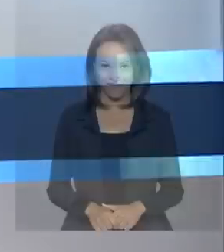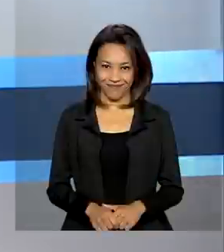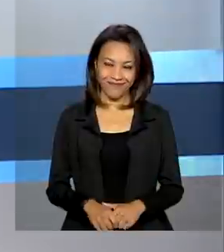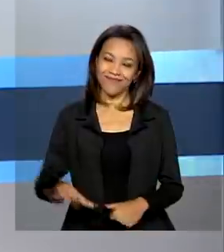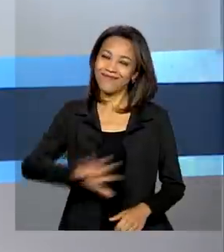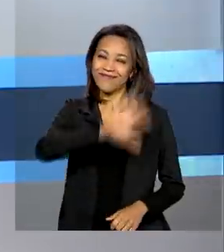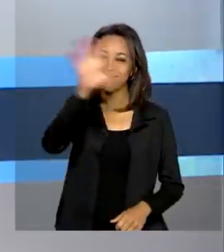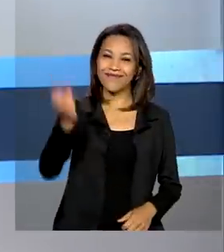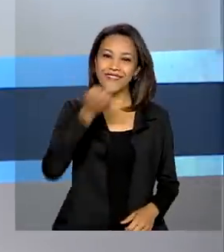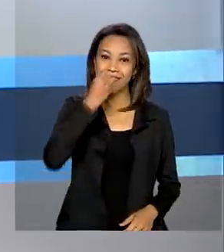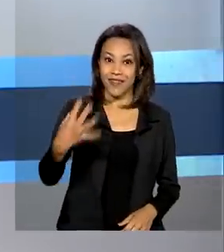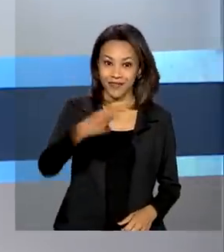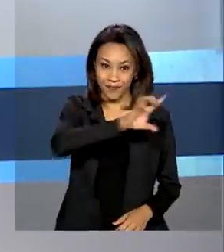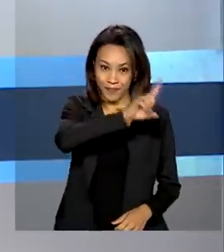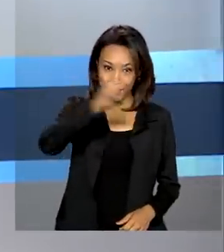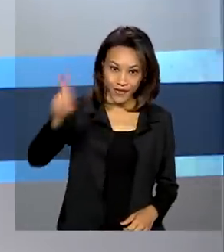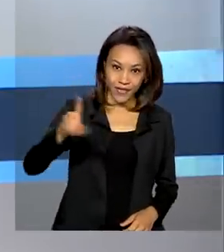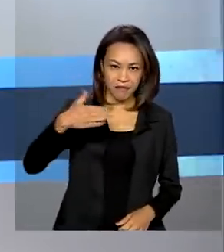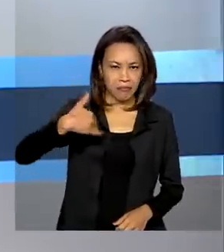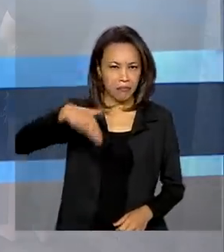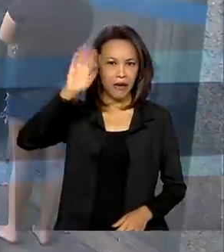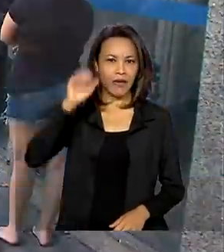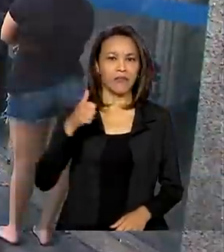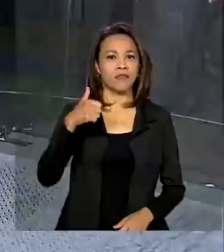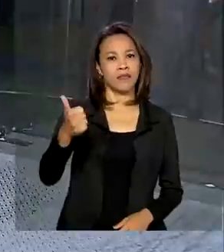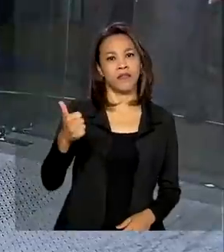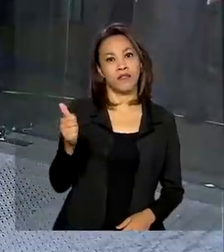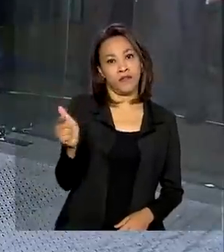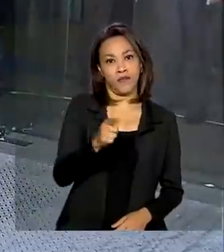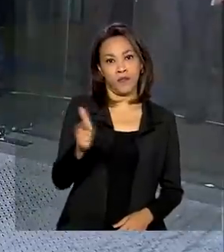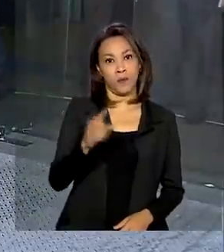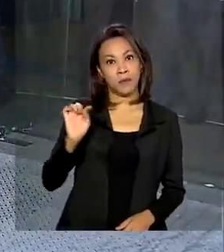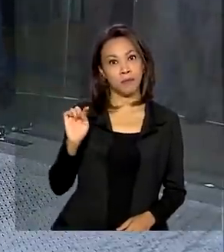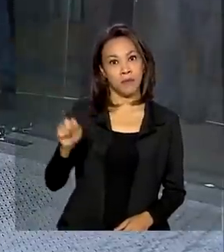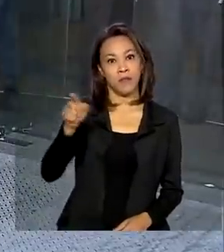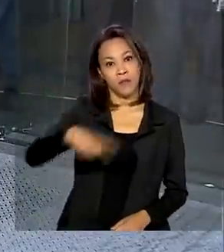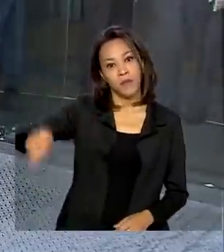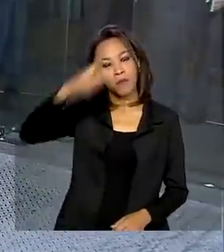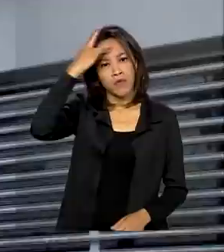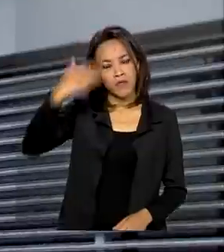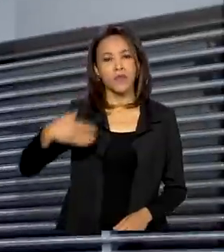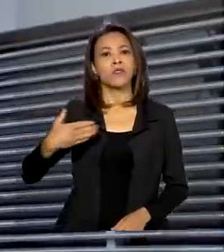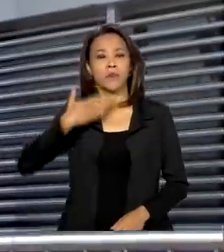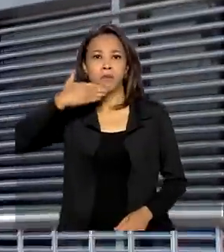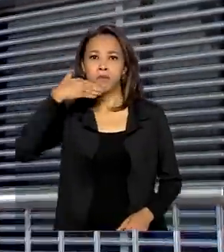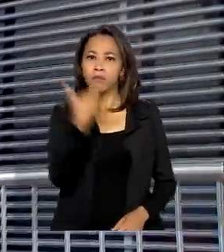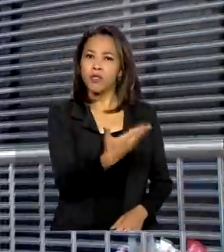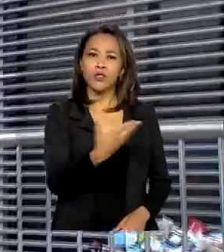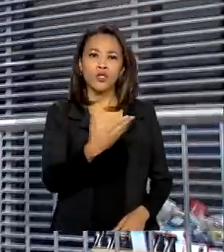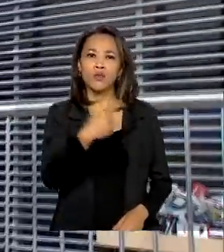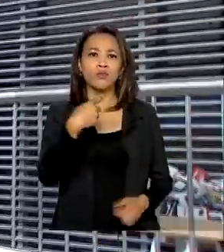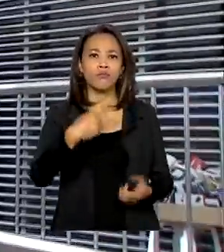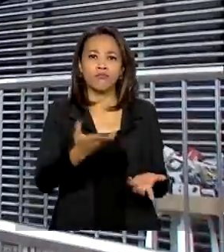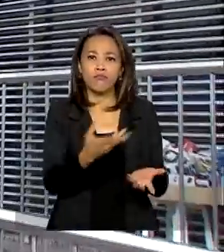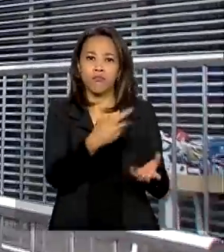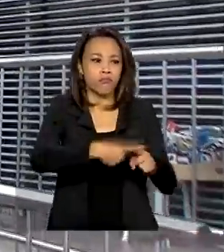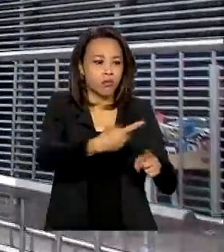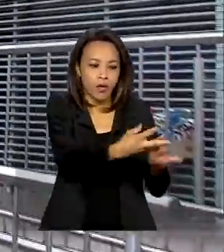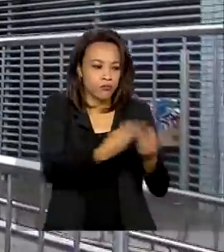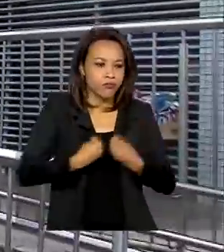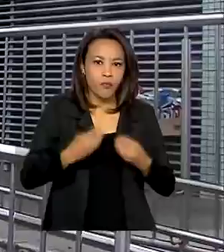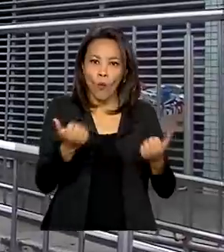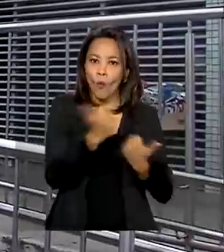Olá, bom dia! Mais de 122 mil pessoas que entraram com o pedido de contestação do auxílio emergencial